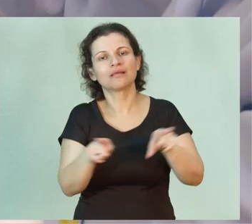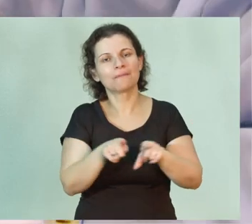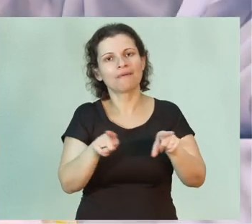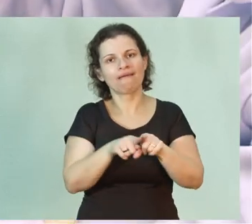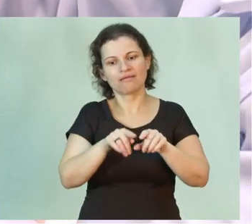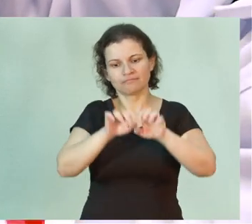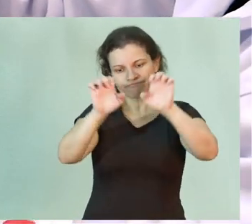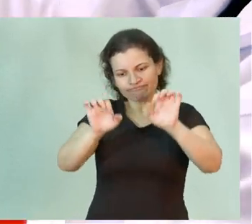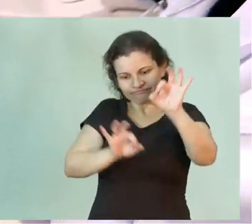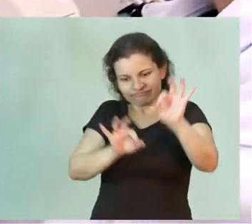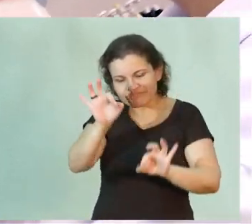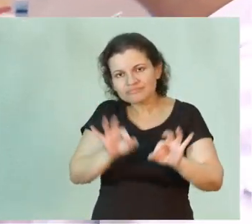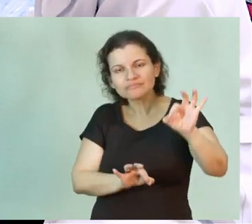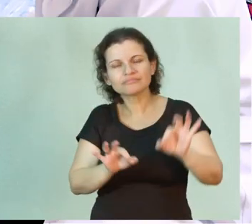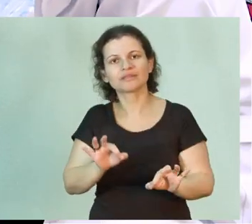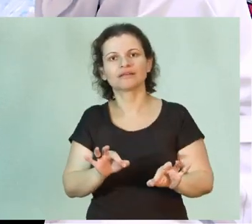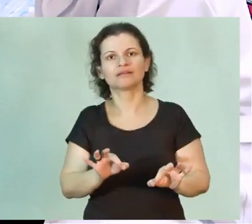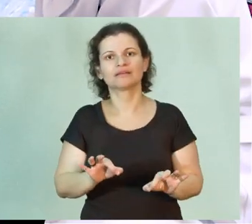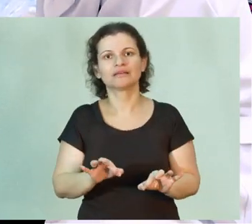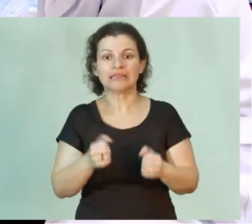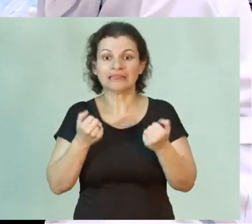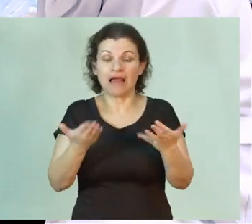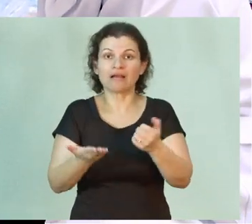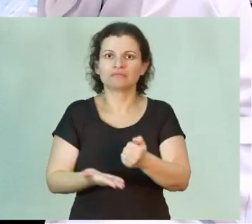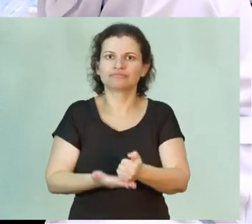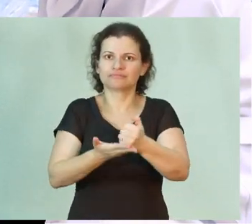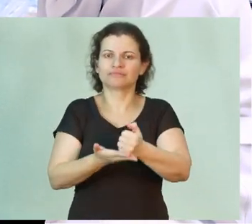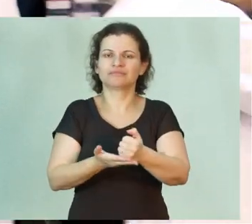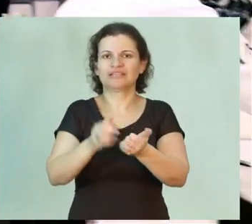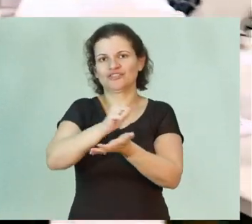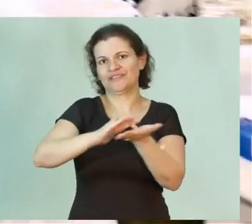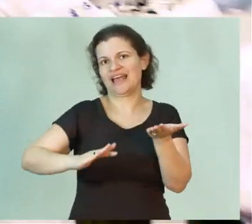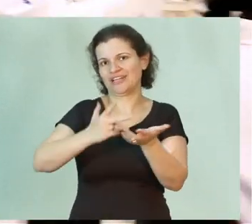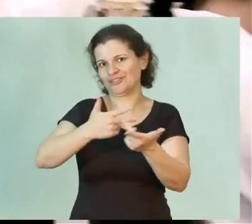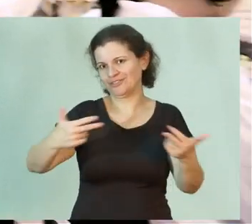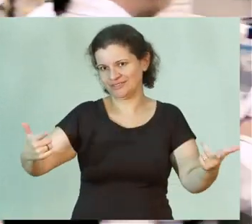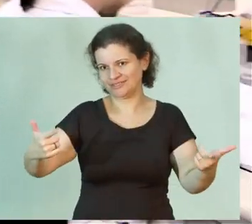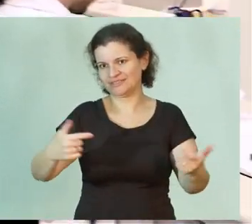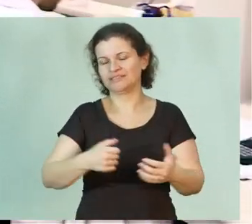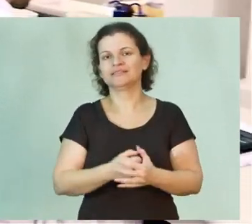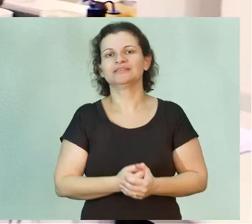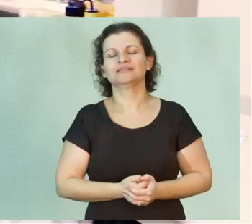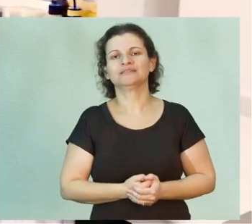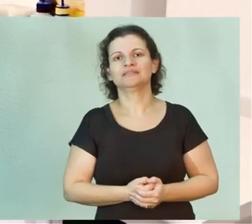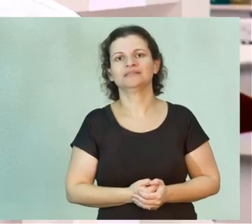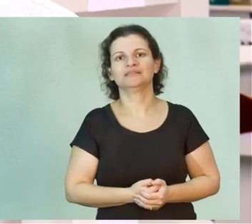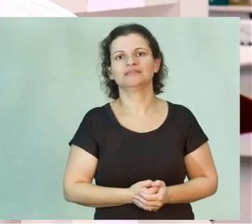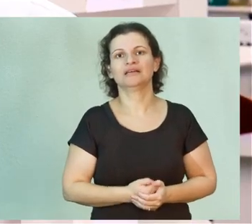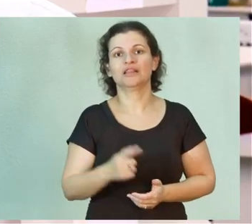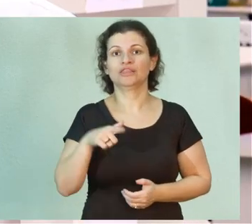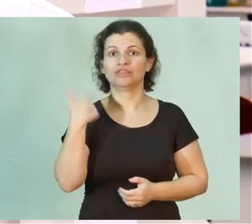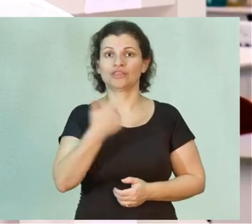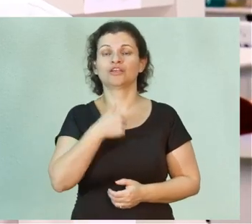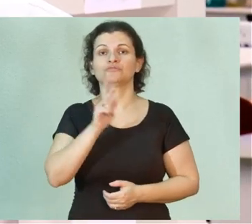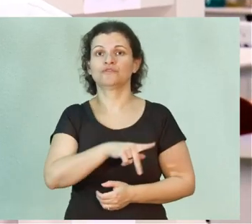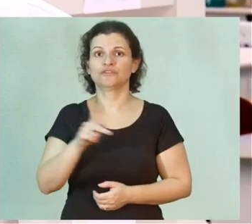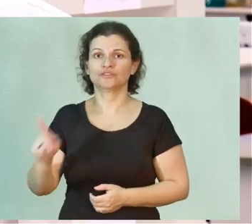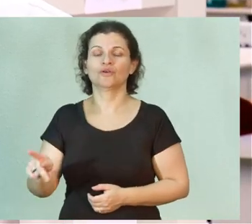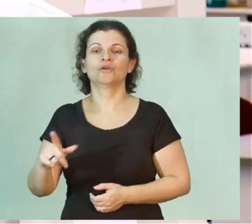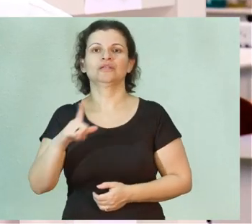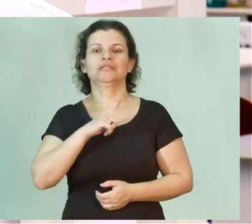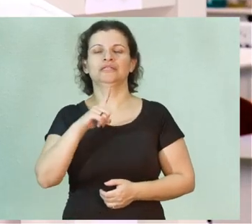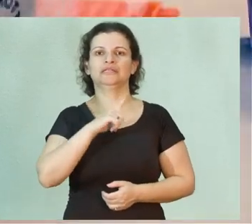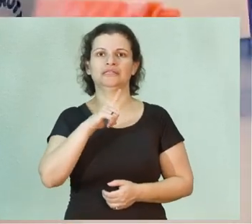infraestrutura que dê suporte a essas atividades. Os nossos docentes, eles